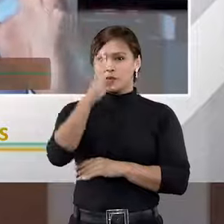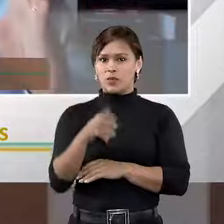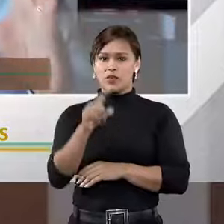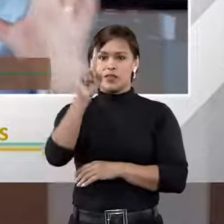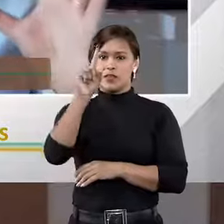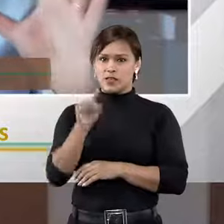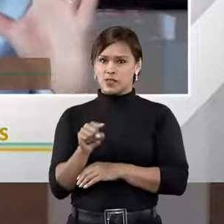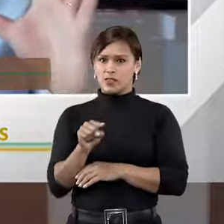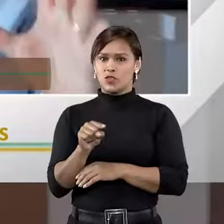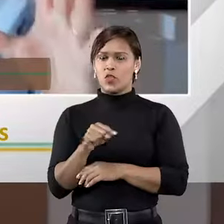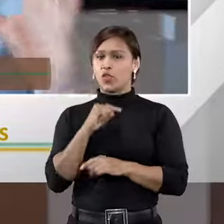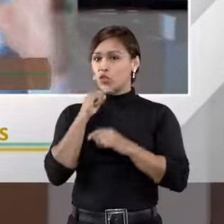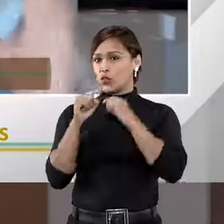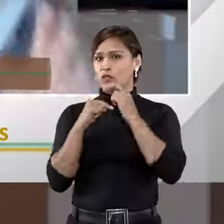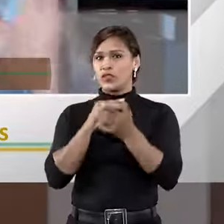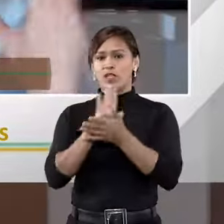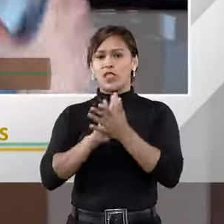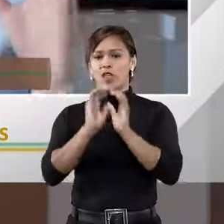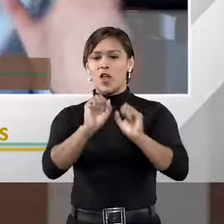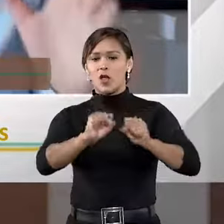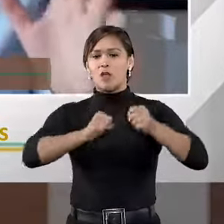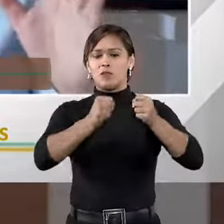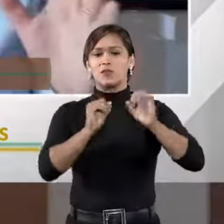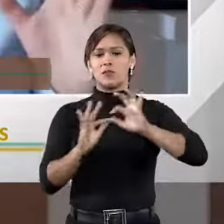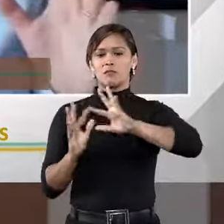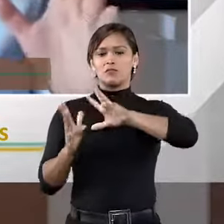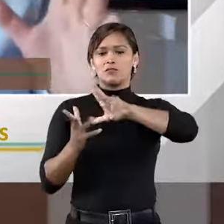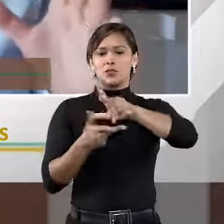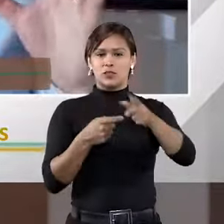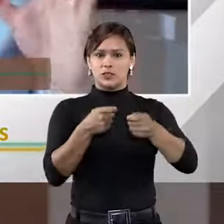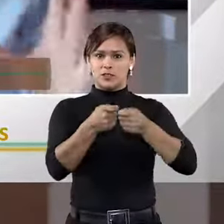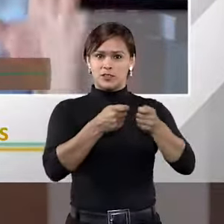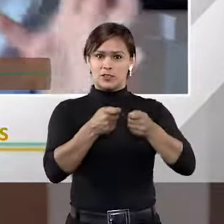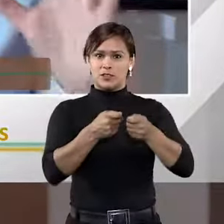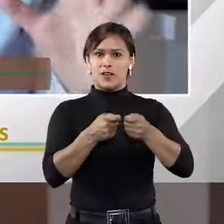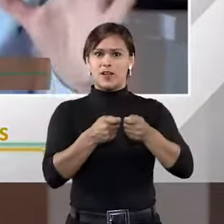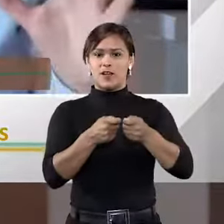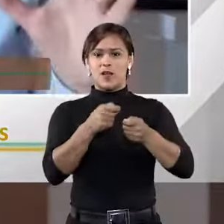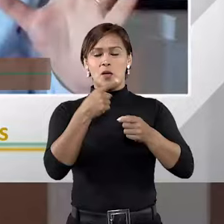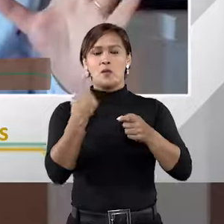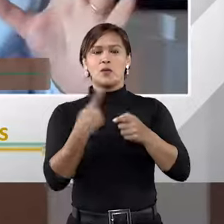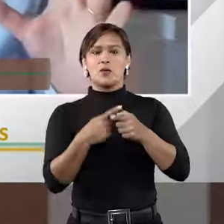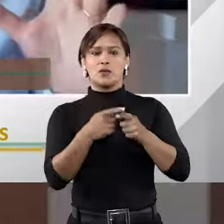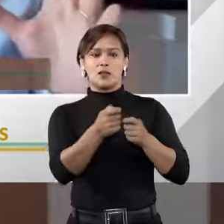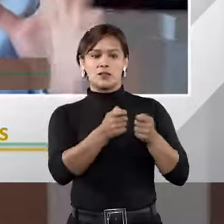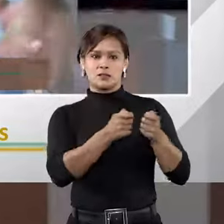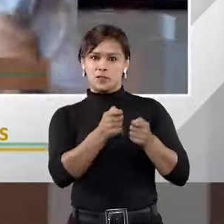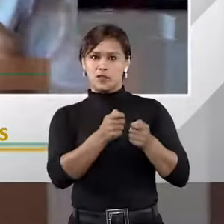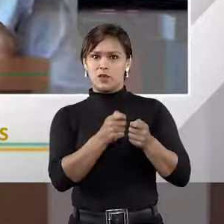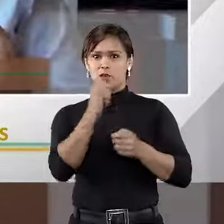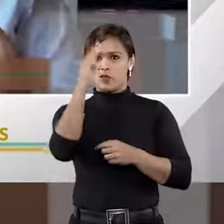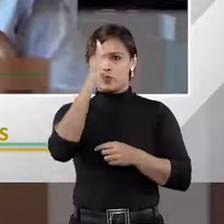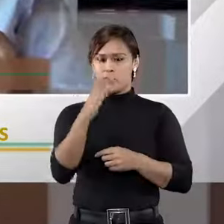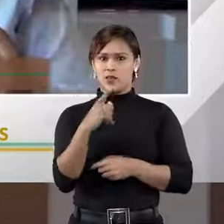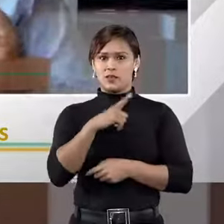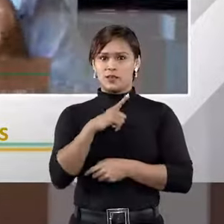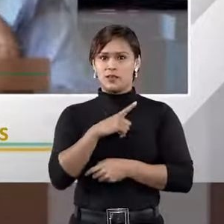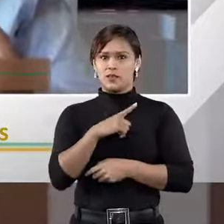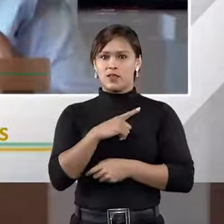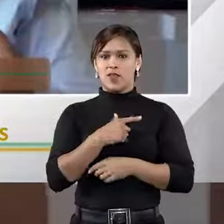me parece que não há dúvida, uma potência mundial da arbitragem. É uma potência mundial da arbitragem. O Brasil tem